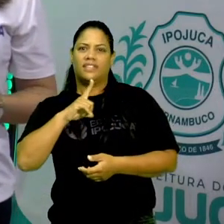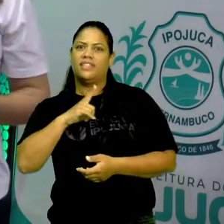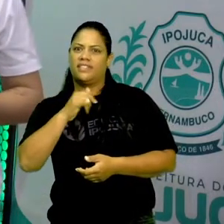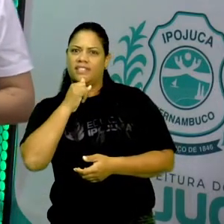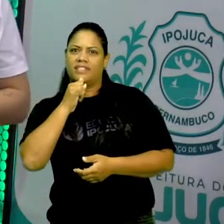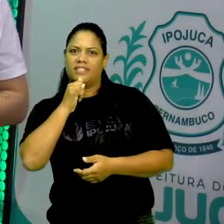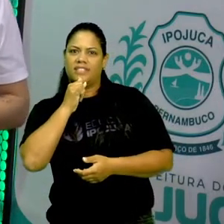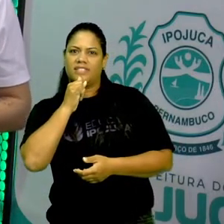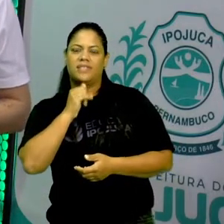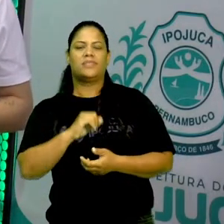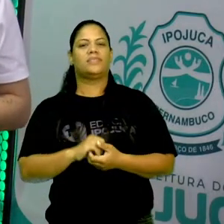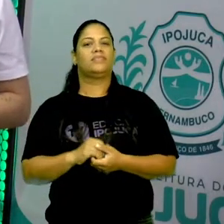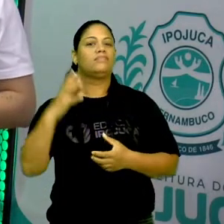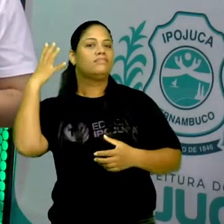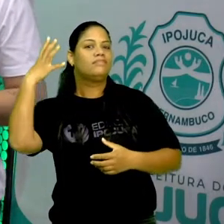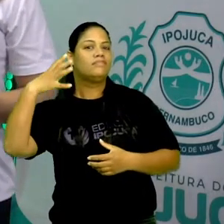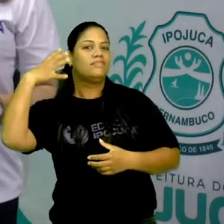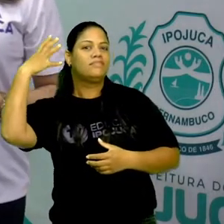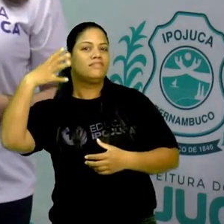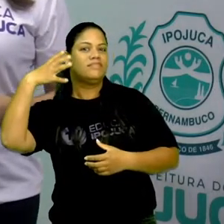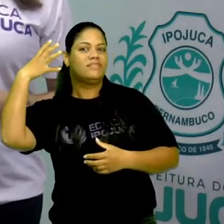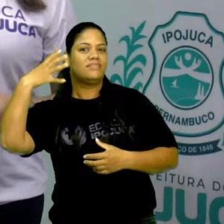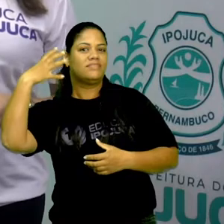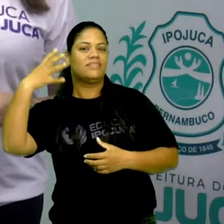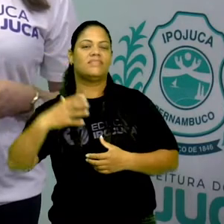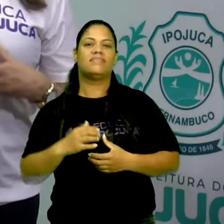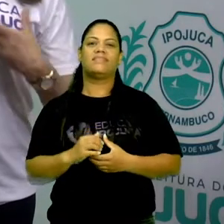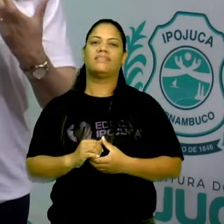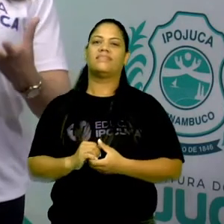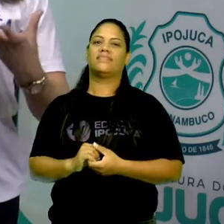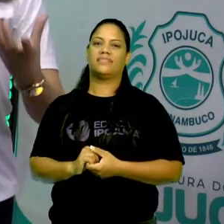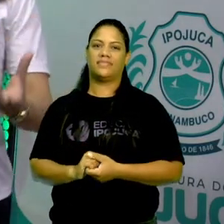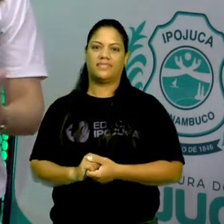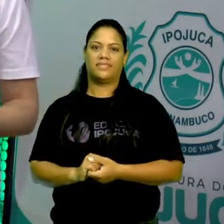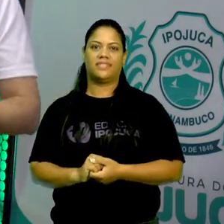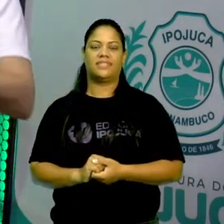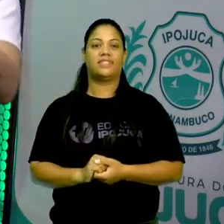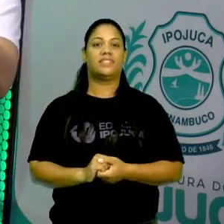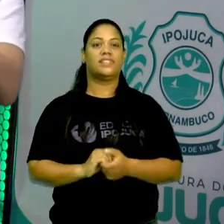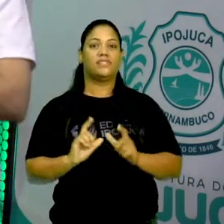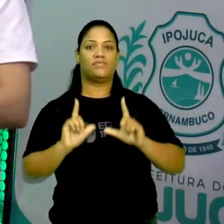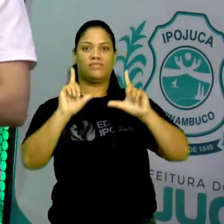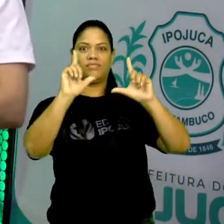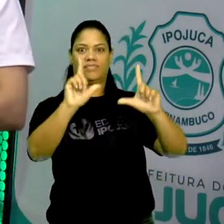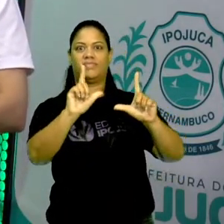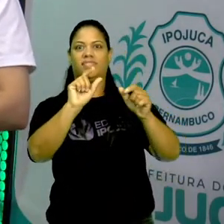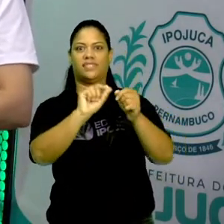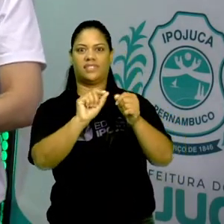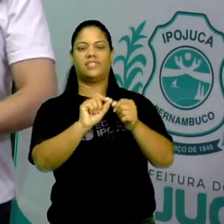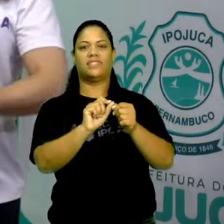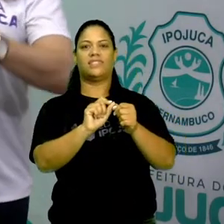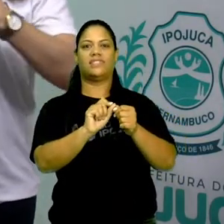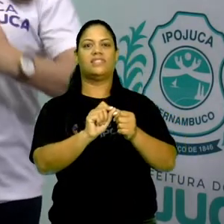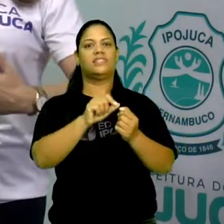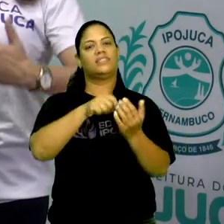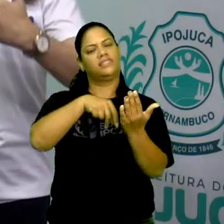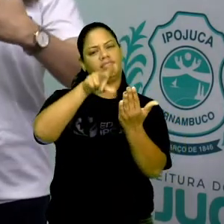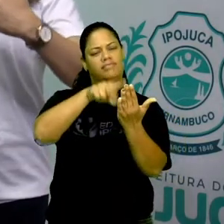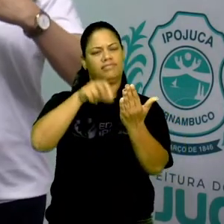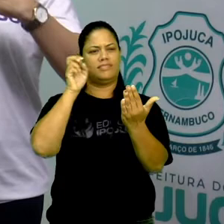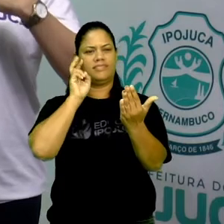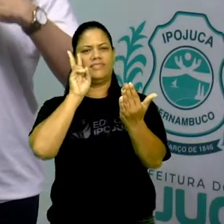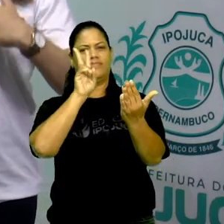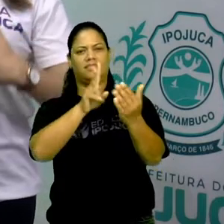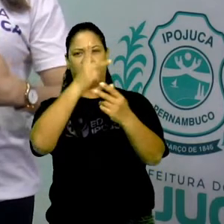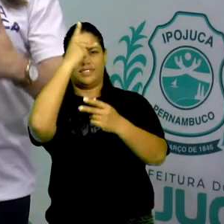de paráfrase na música. Veja que o quadro Monalisa, ele cria a partir da leitura do